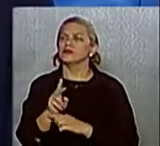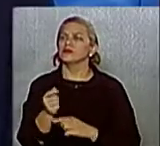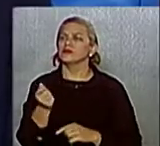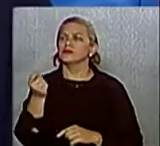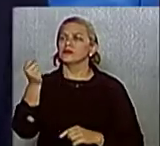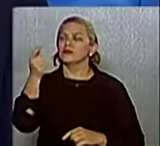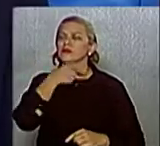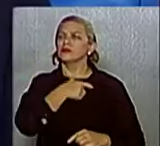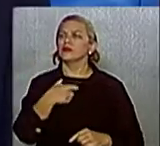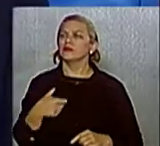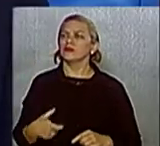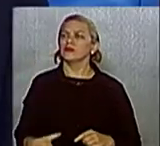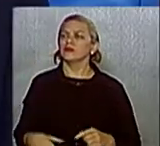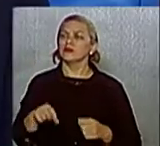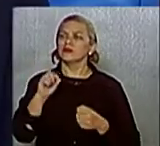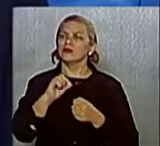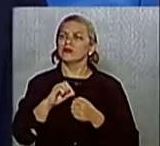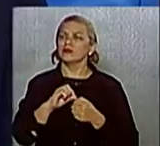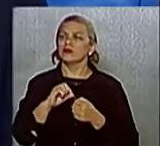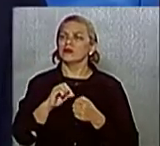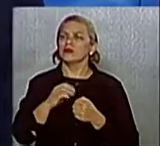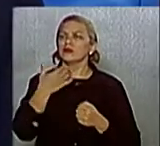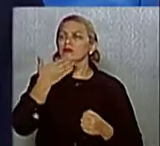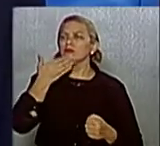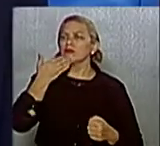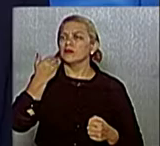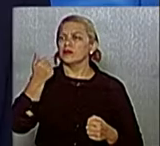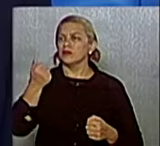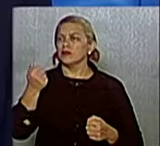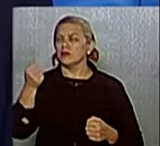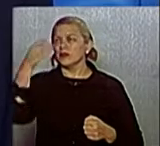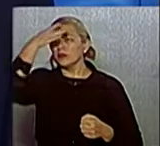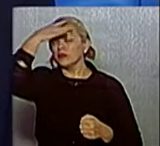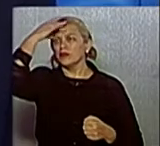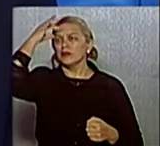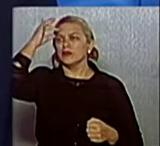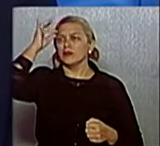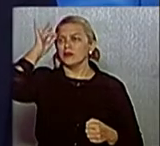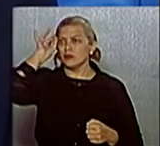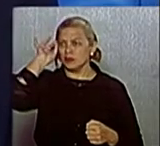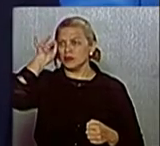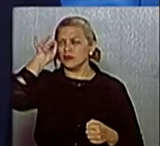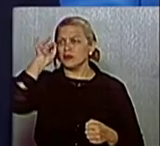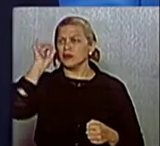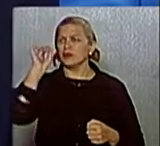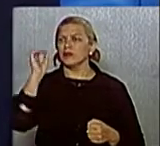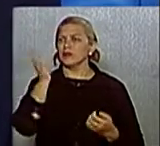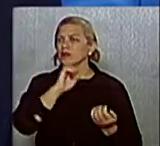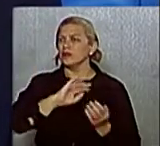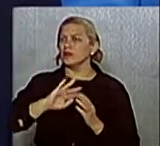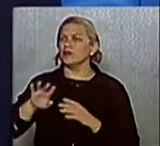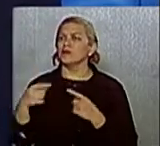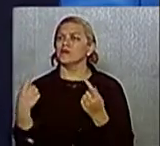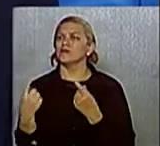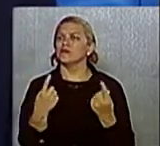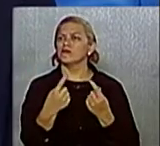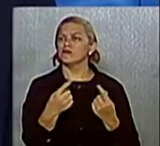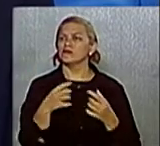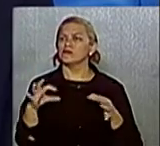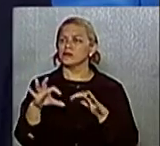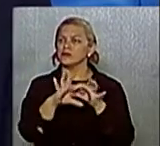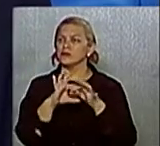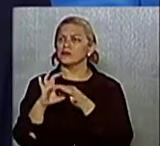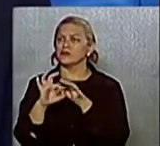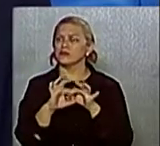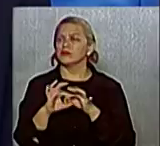para que ele seja aplicado em prol do nosso cidadão, trabalhando pela coletividade e não pela individualidade. Assim, nós conseguiremos atingir os